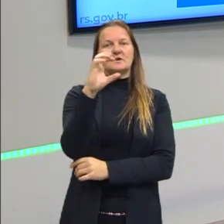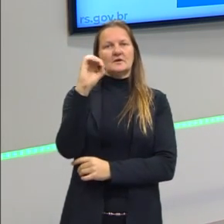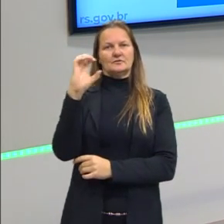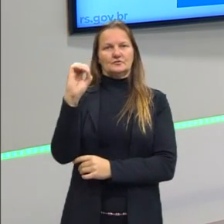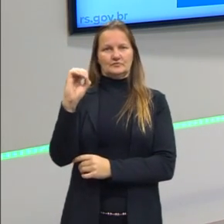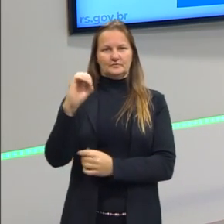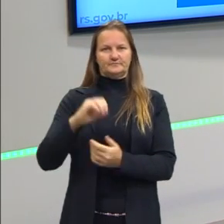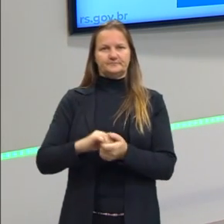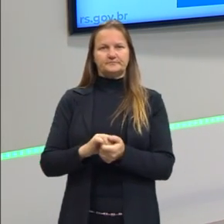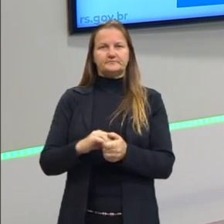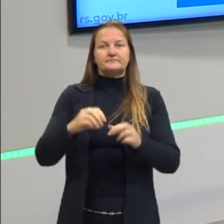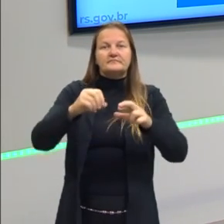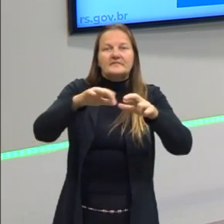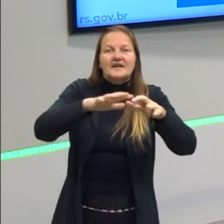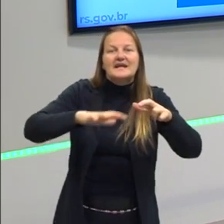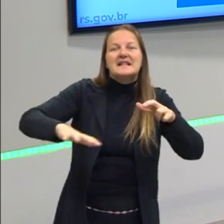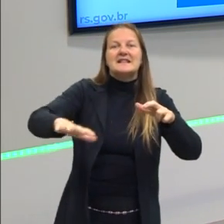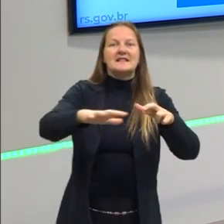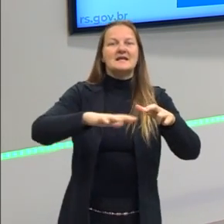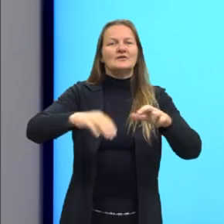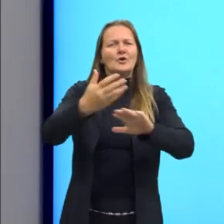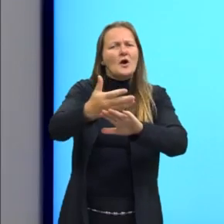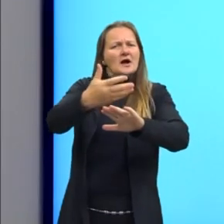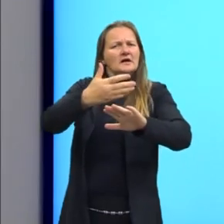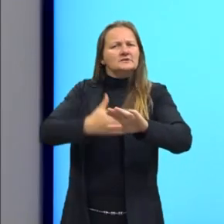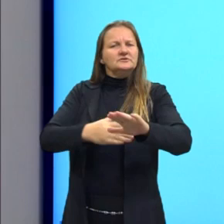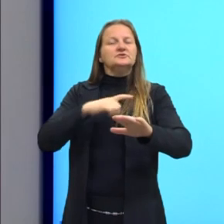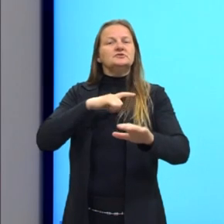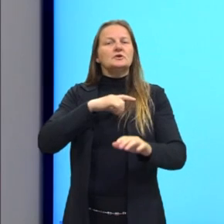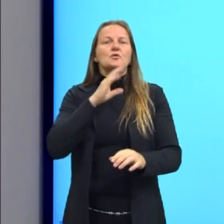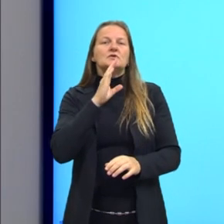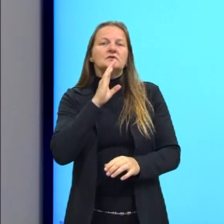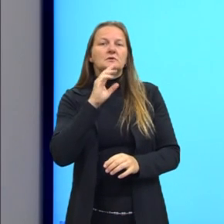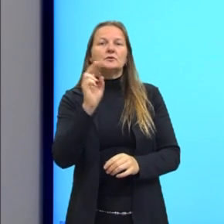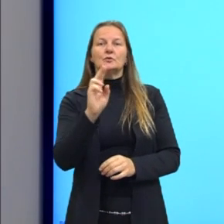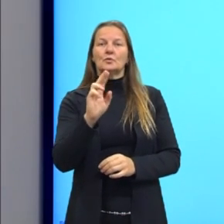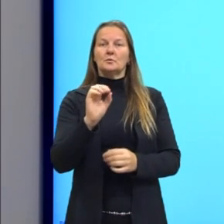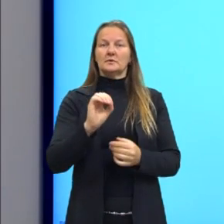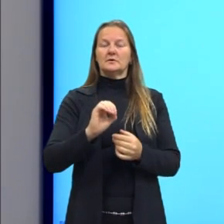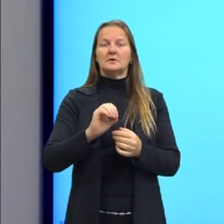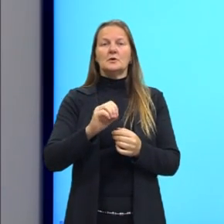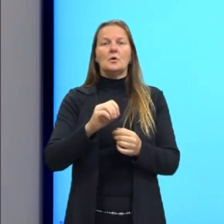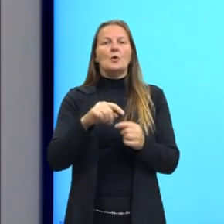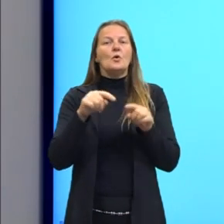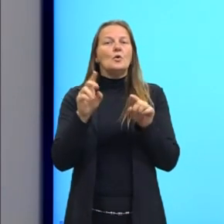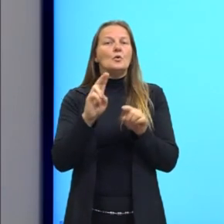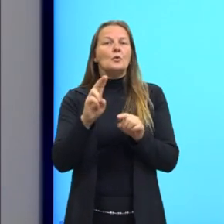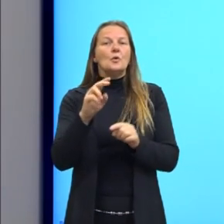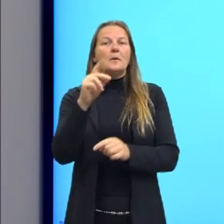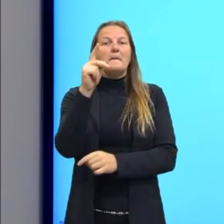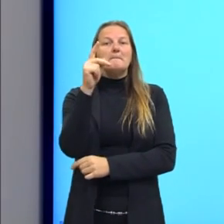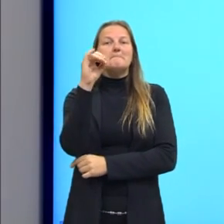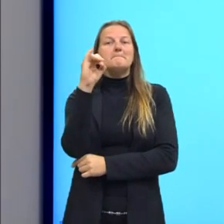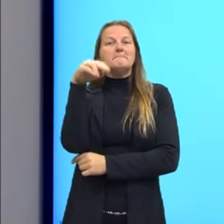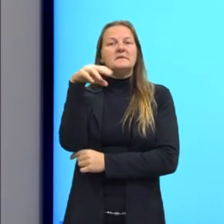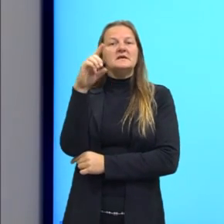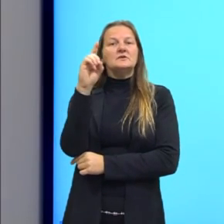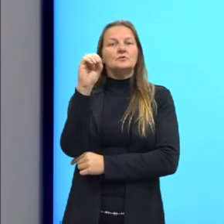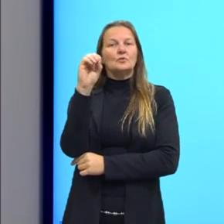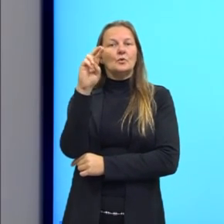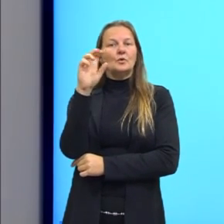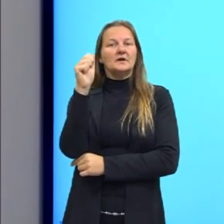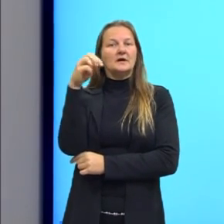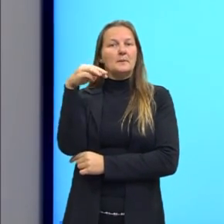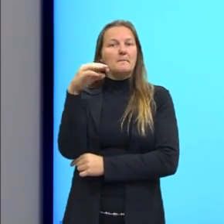Esse território aqui, antes, ele era conhecido por grande parte dos povos indígenas como Pindorama. Então,